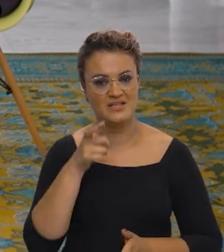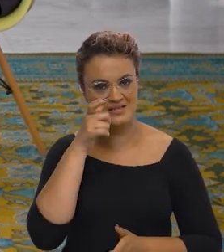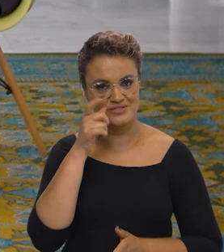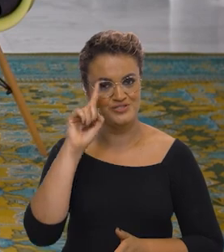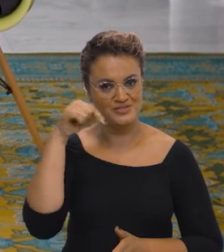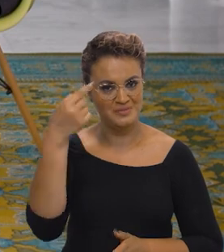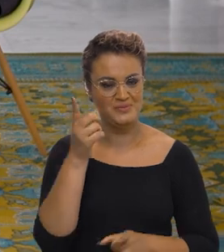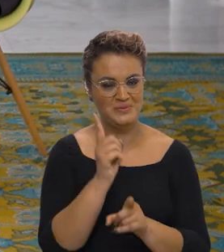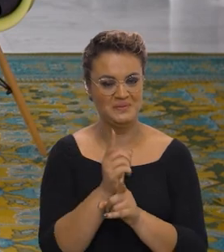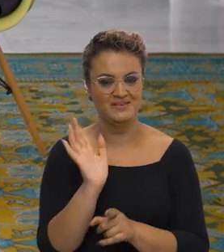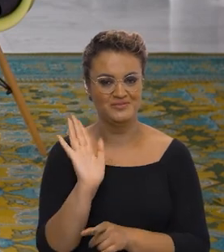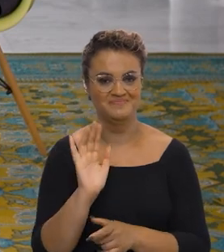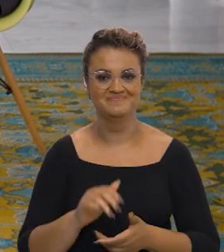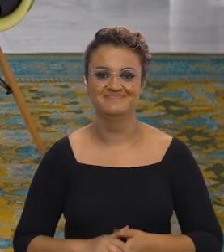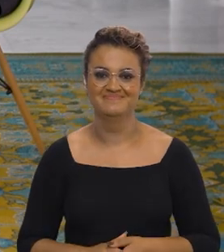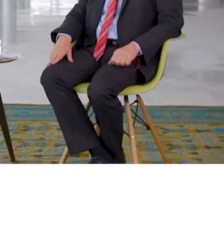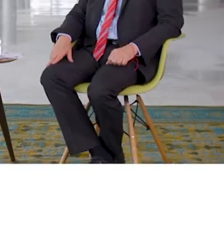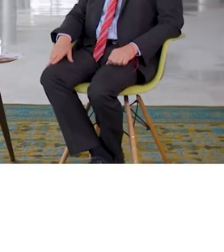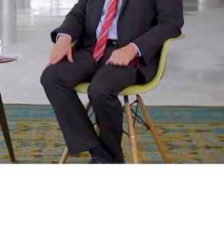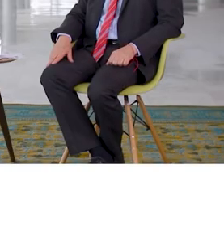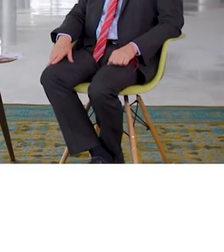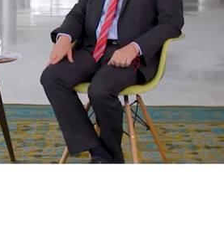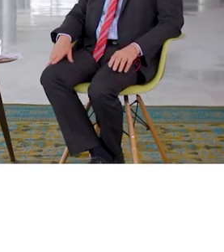continua em pauta aqui no Canal GOV.